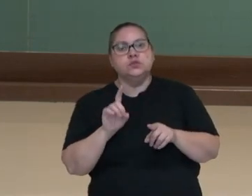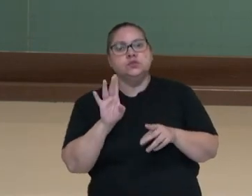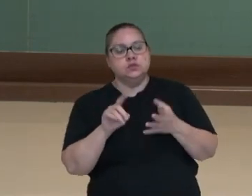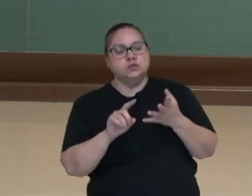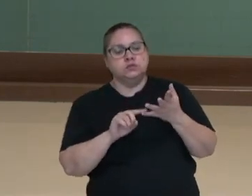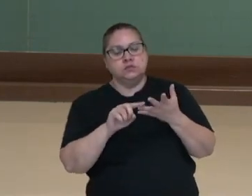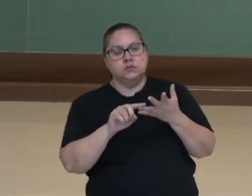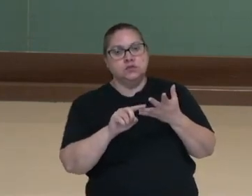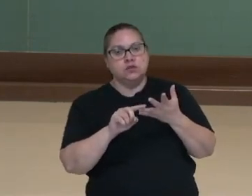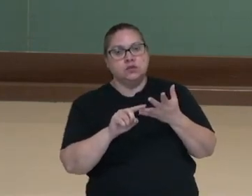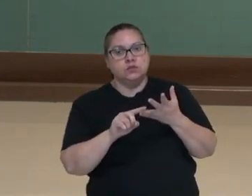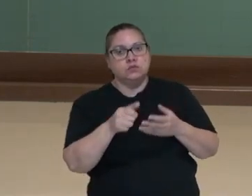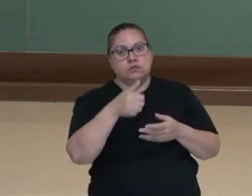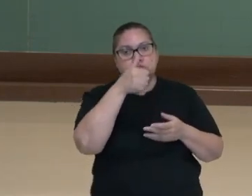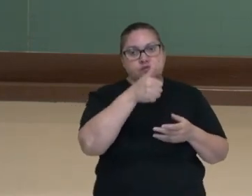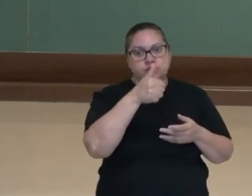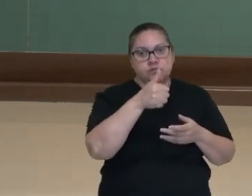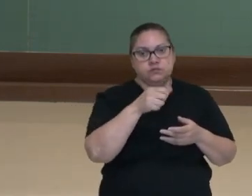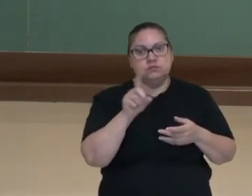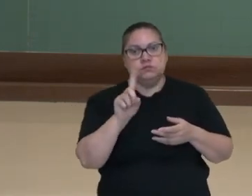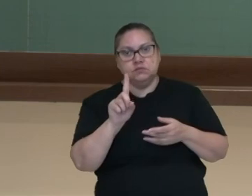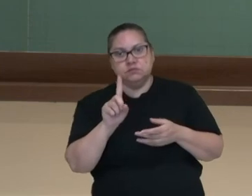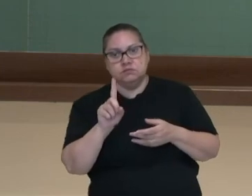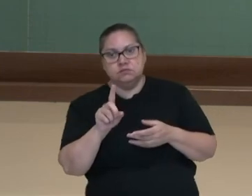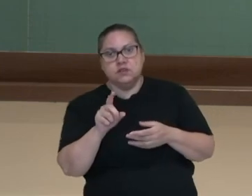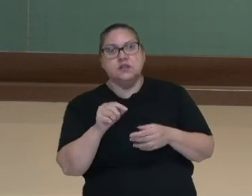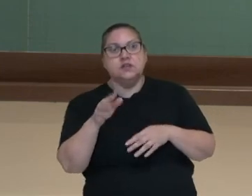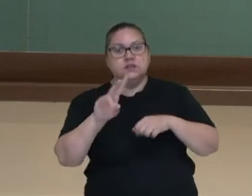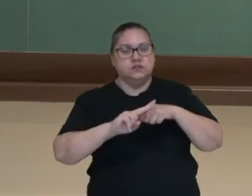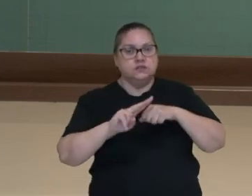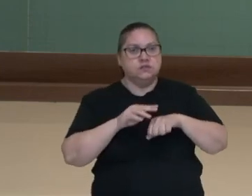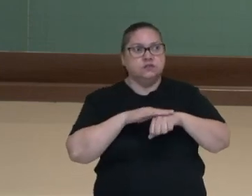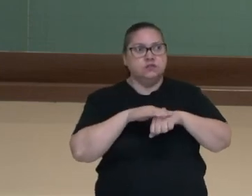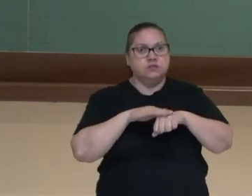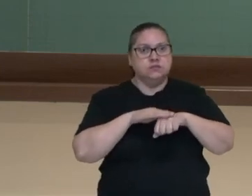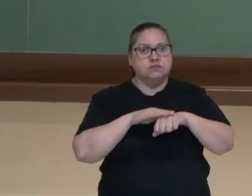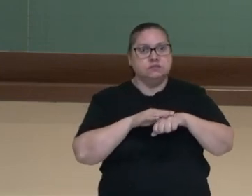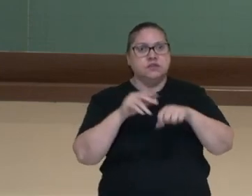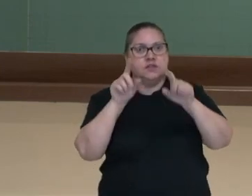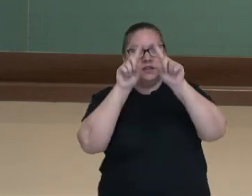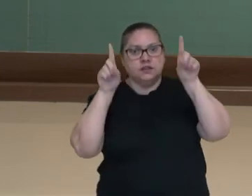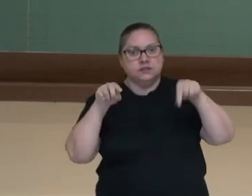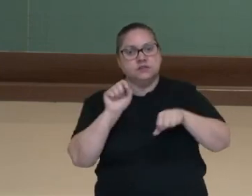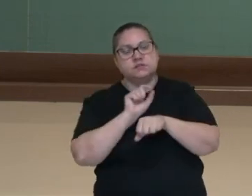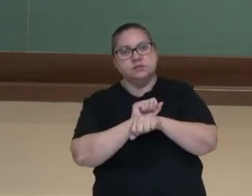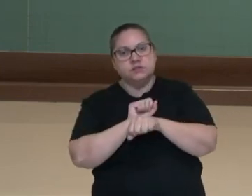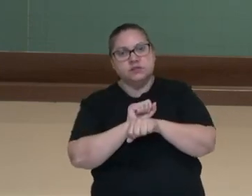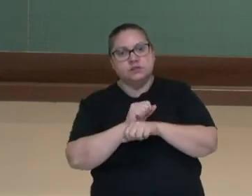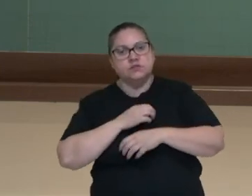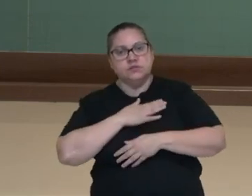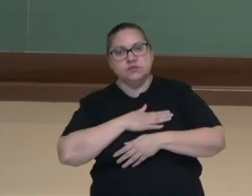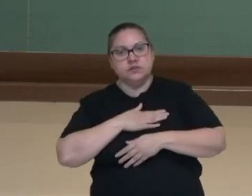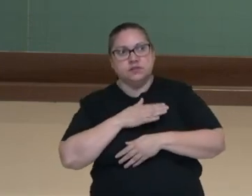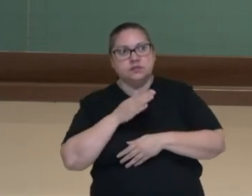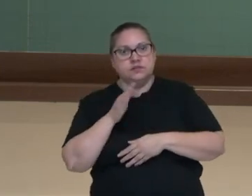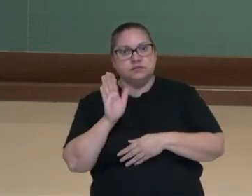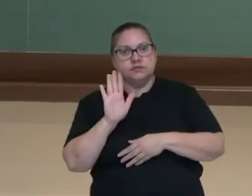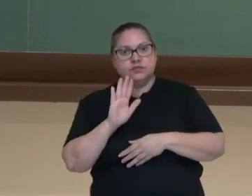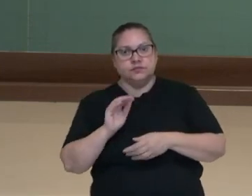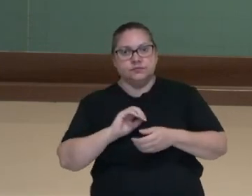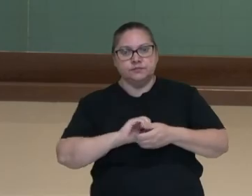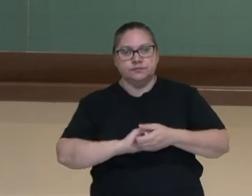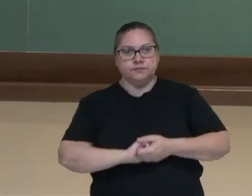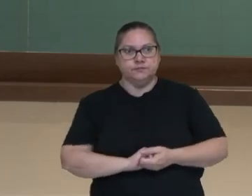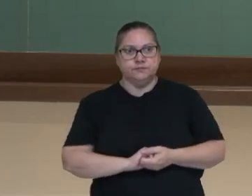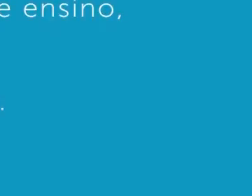no afirmativo e no negativo. Neste vídeo, falamos sobre cartaz. Espero que vocês tenham gostado. Até breve!